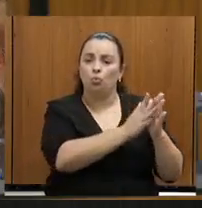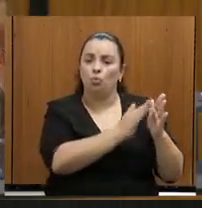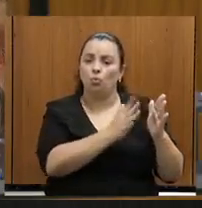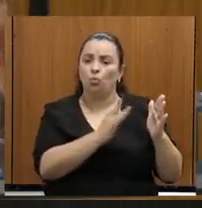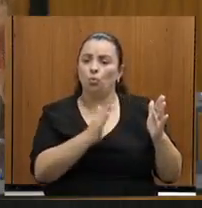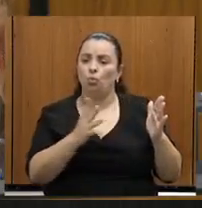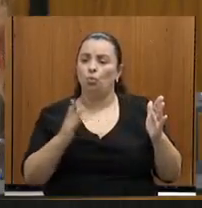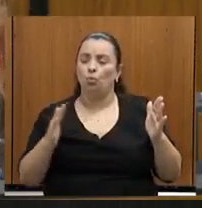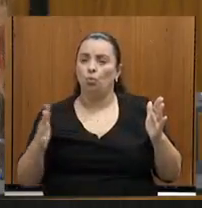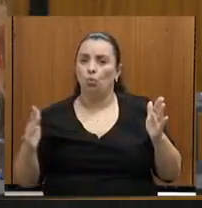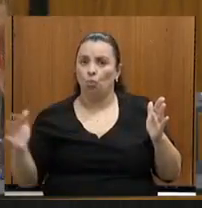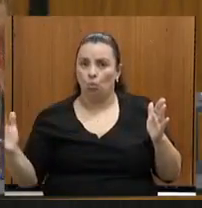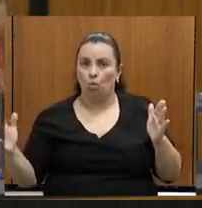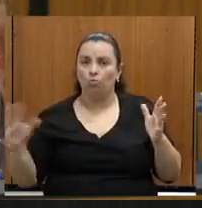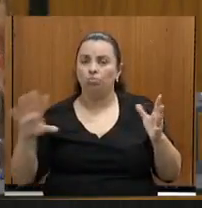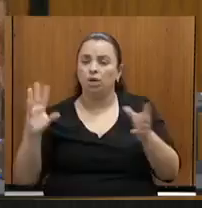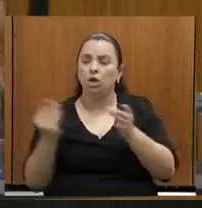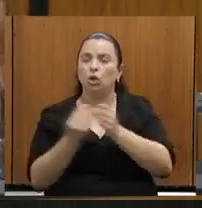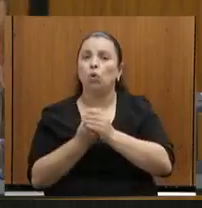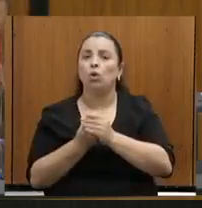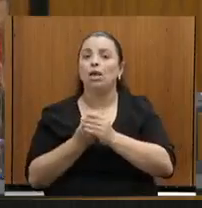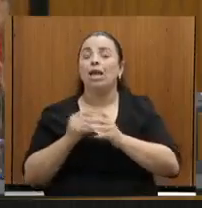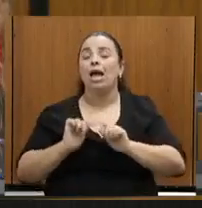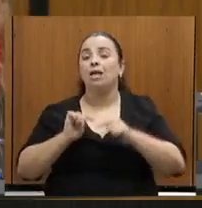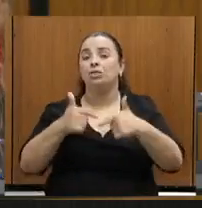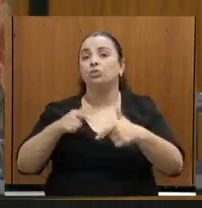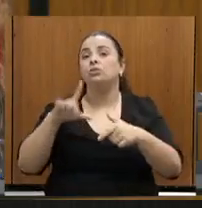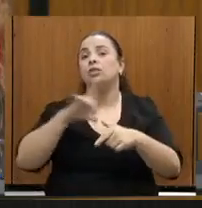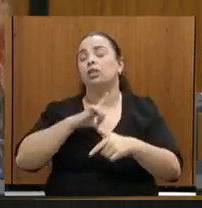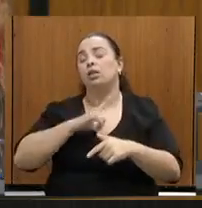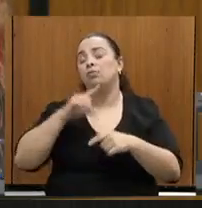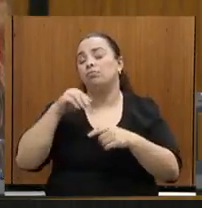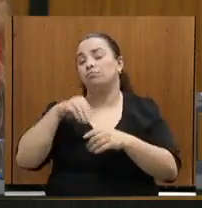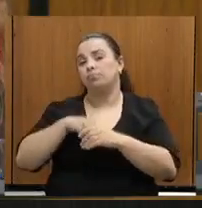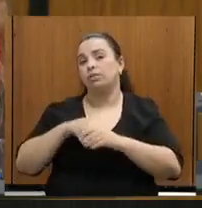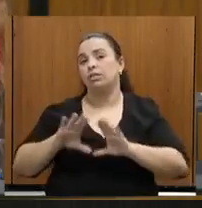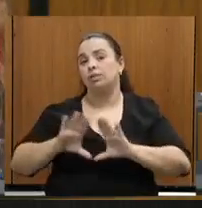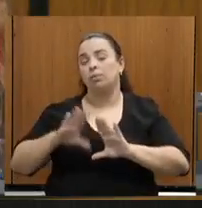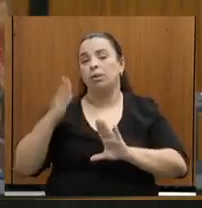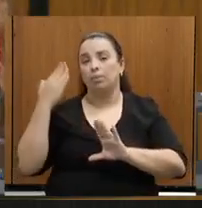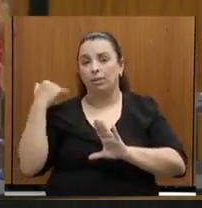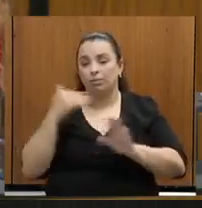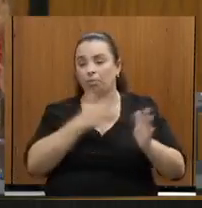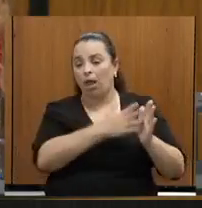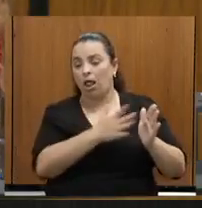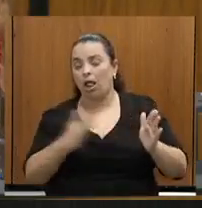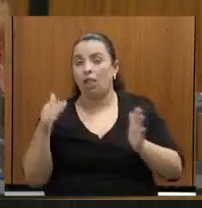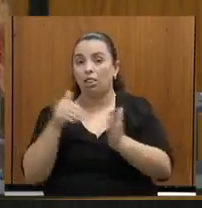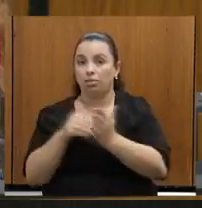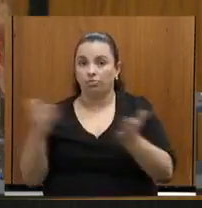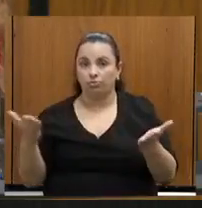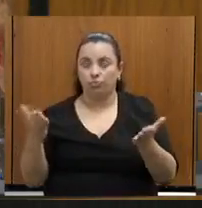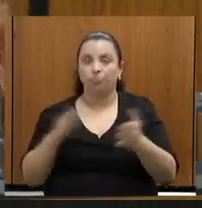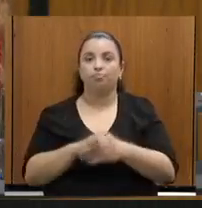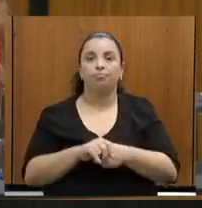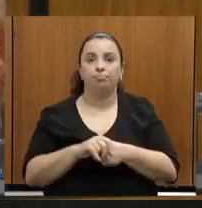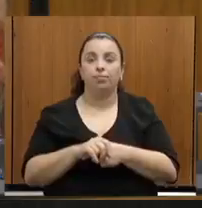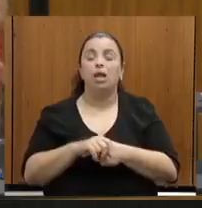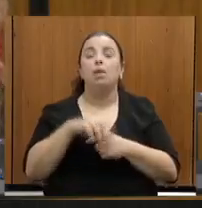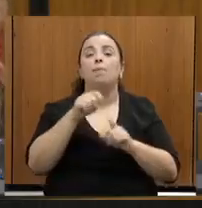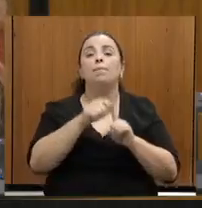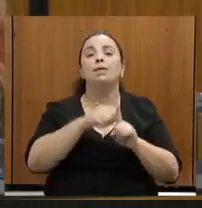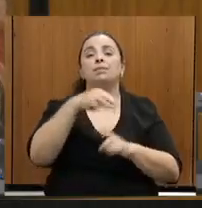tivemos recentemente na Assembleia Legislativa. Numa linha de tempo mais recente, em maio de 2021,